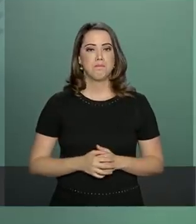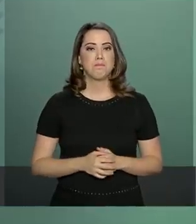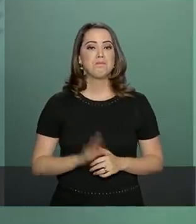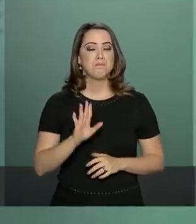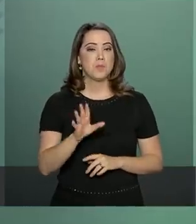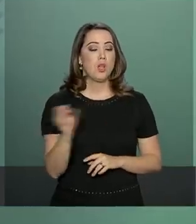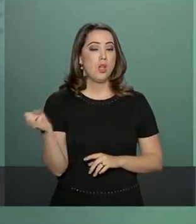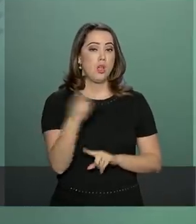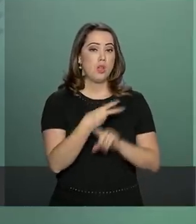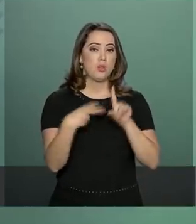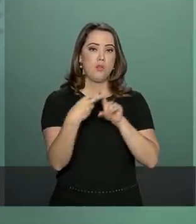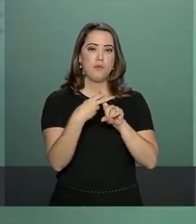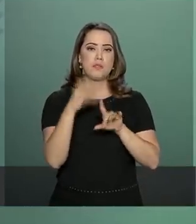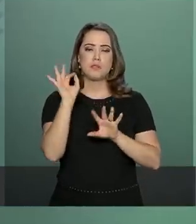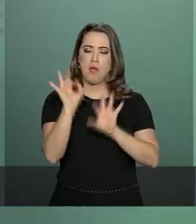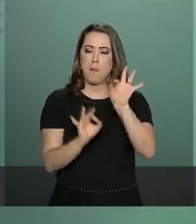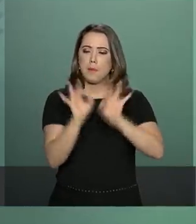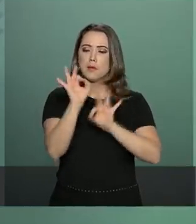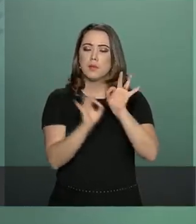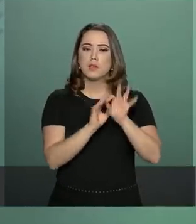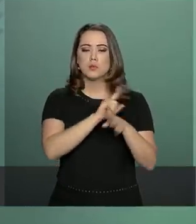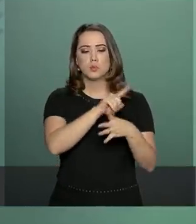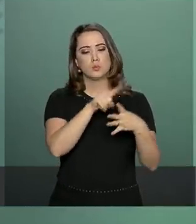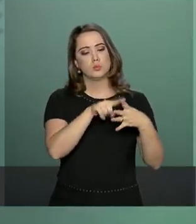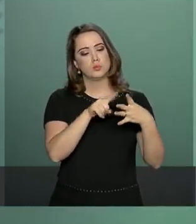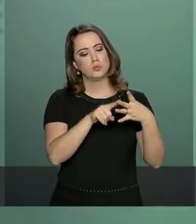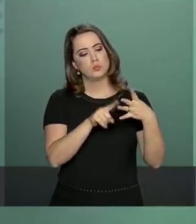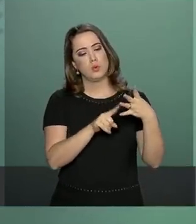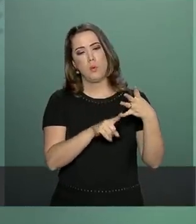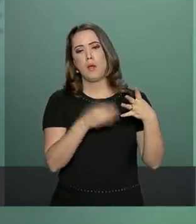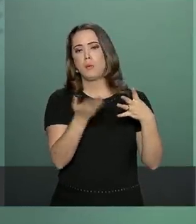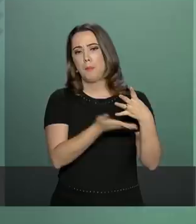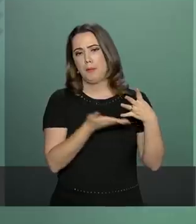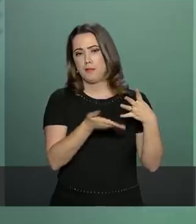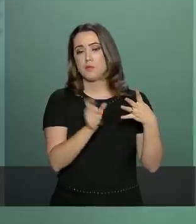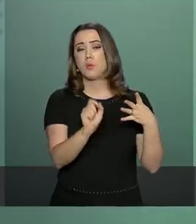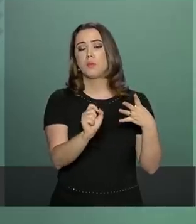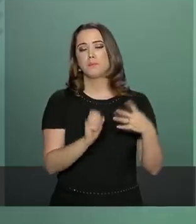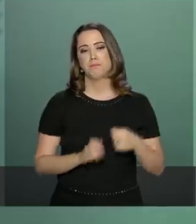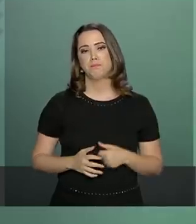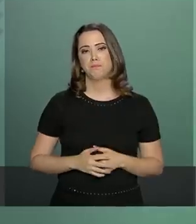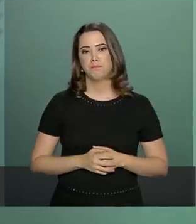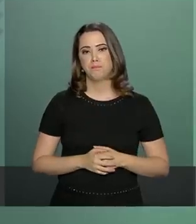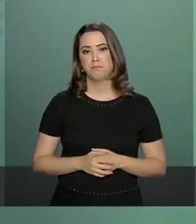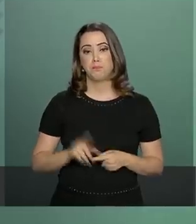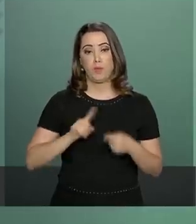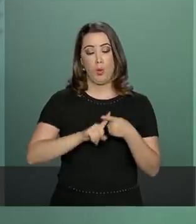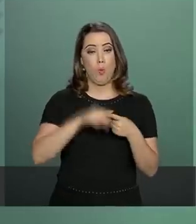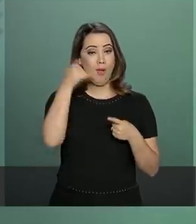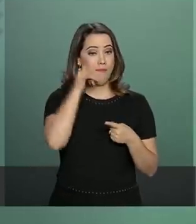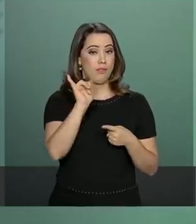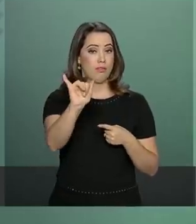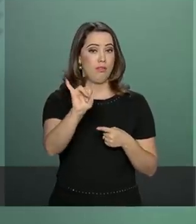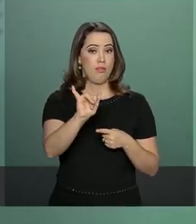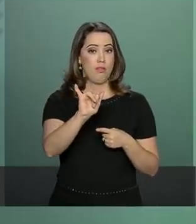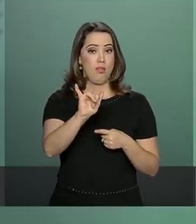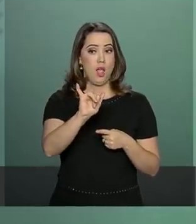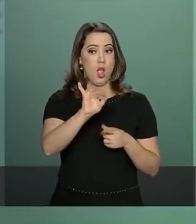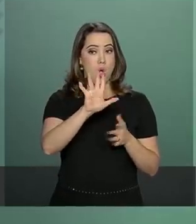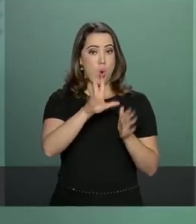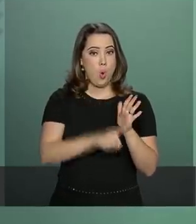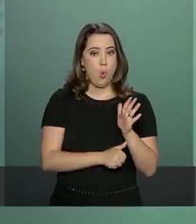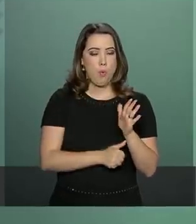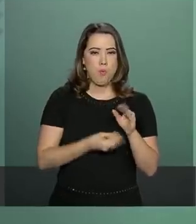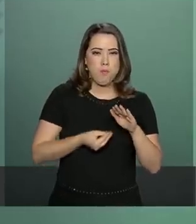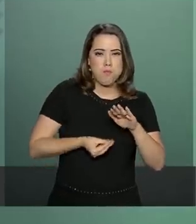Previdência está estruturada em quatro pilares fundamentais. Combate às fraudes e redução